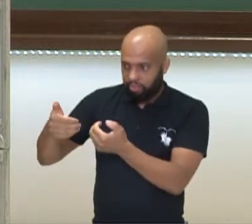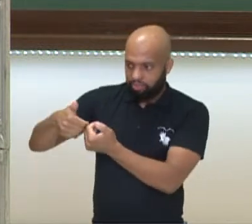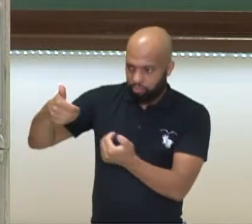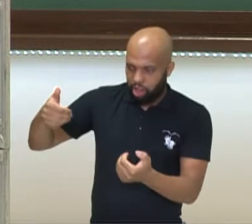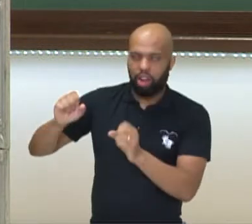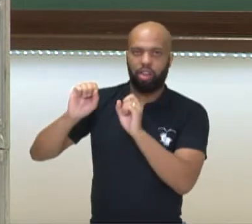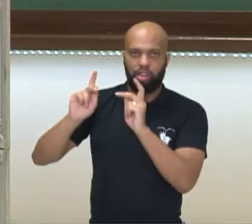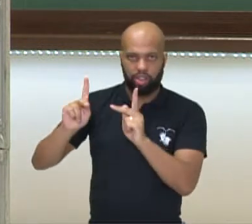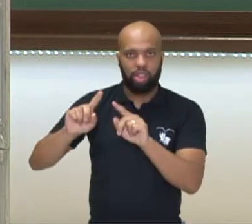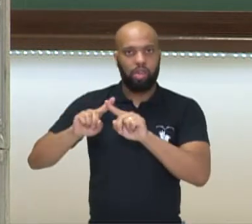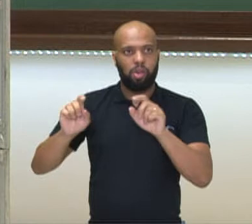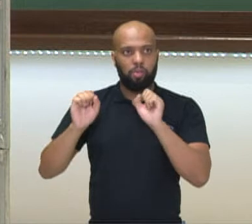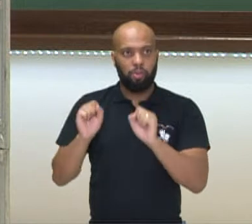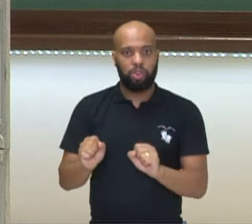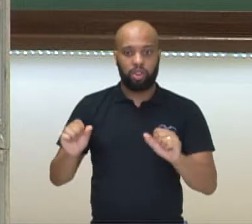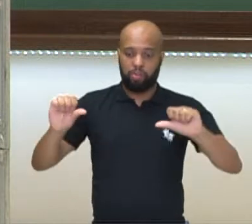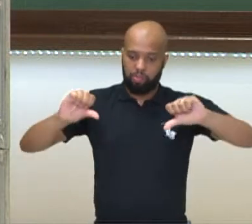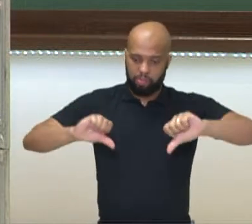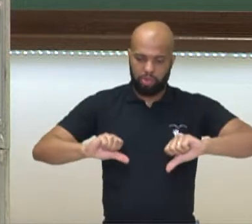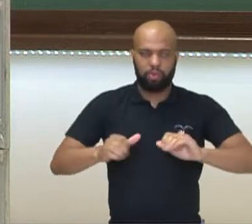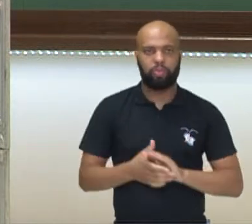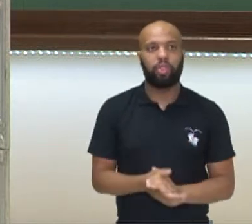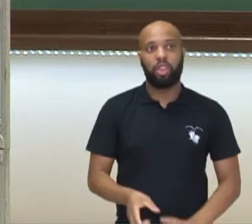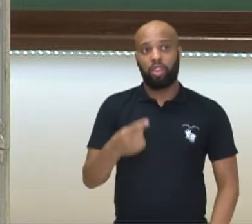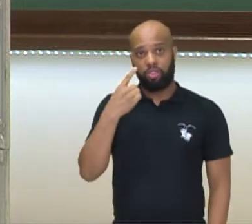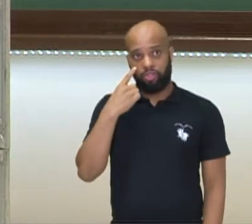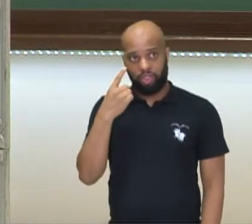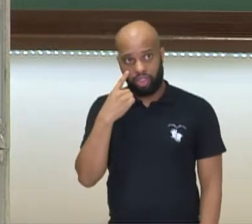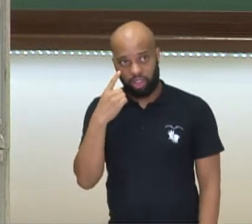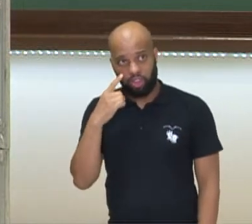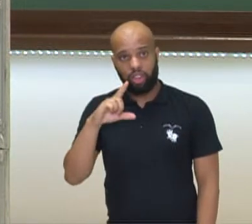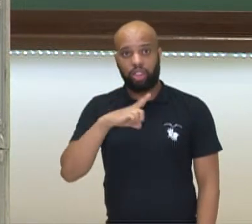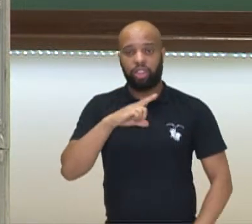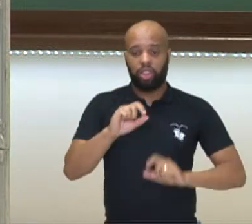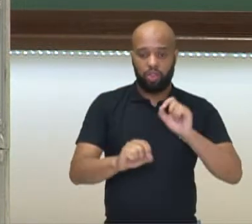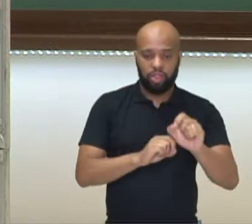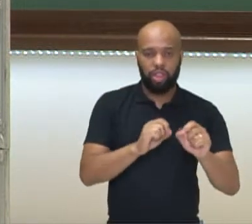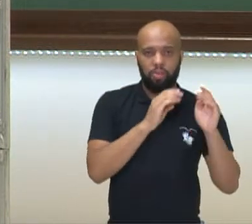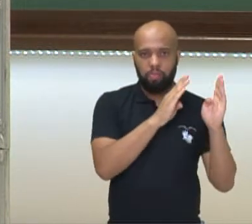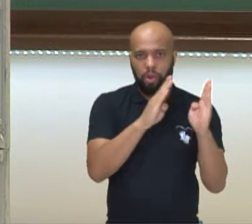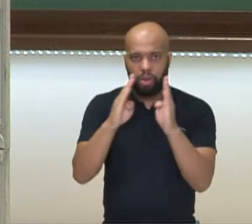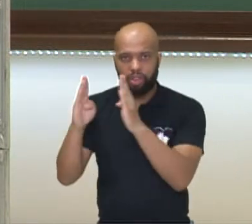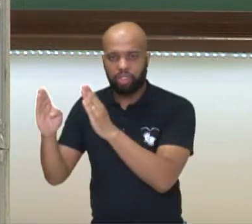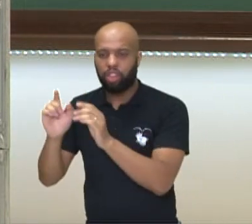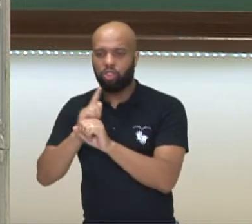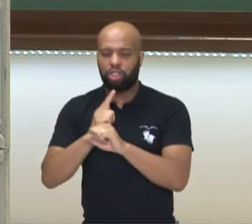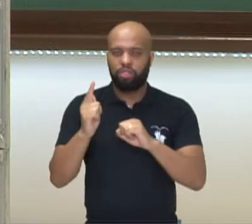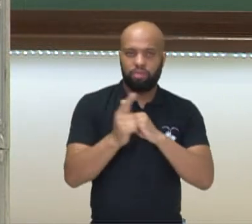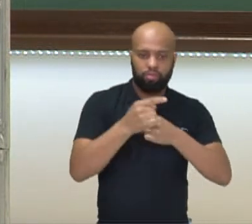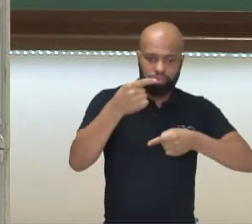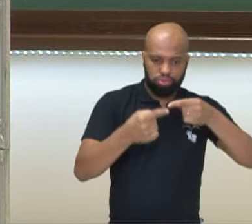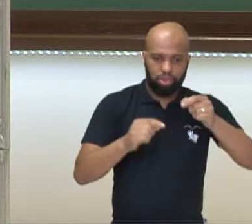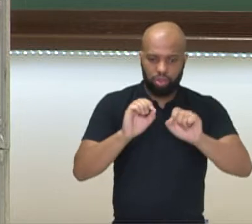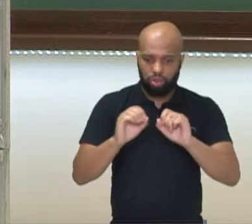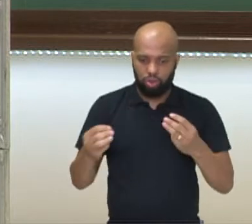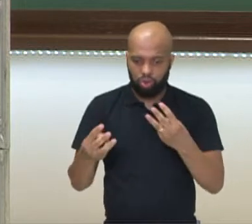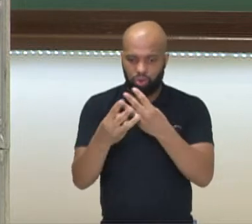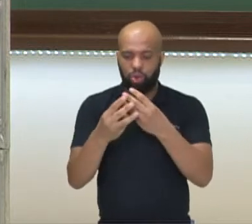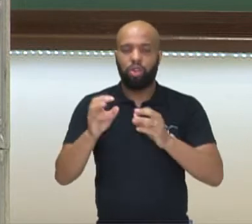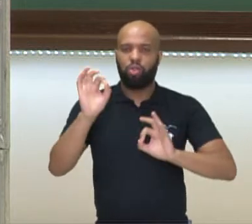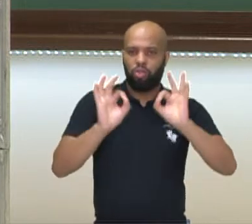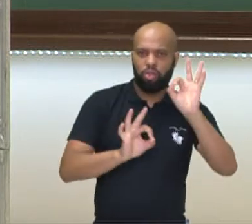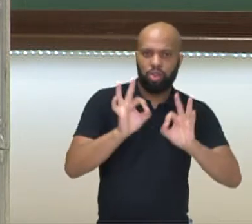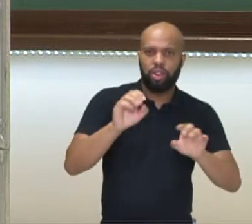muito piores. Nesse quesito, além de estar nos processos geopolíticos, a ONU também influencia e